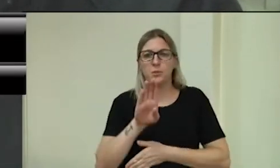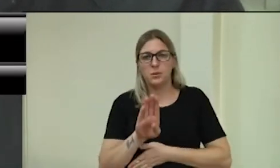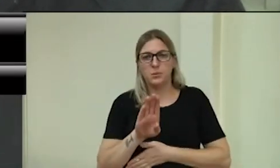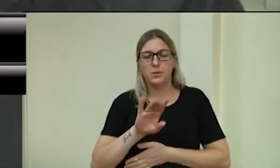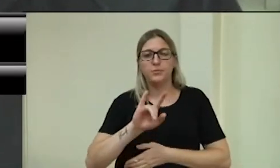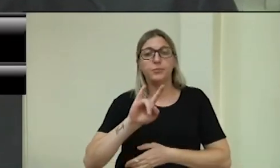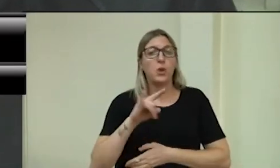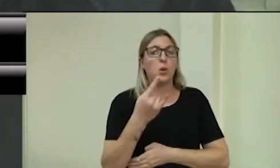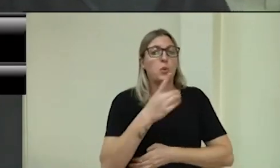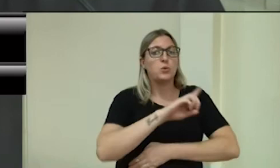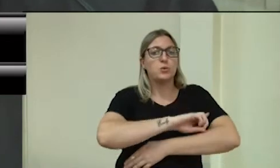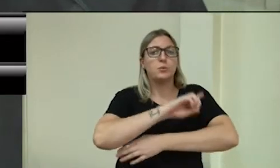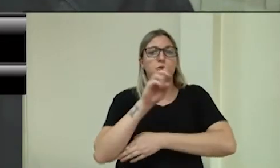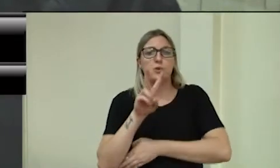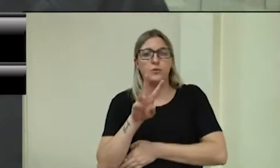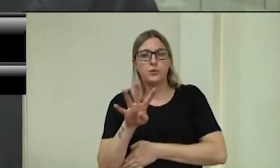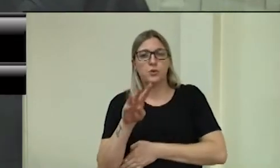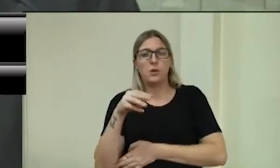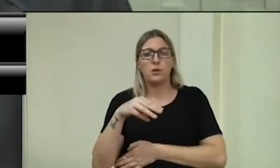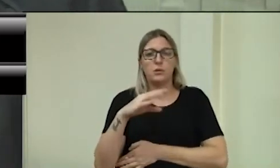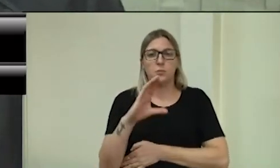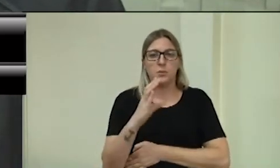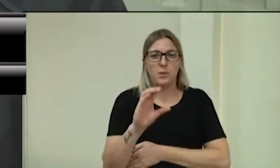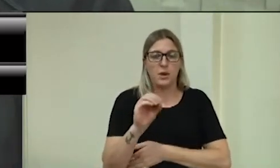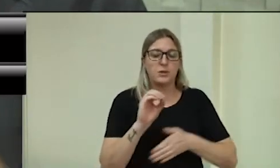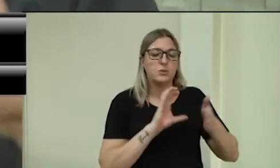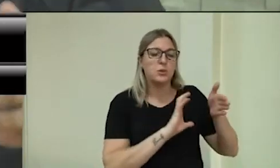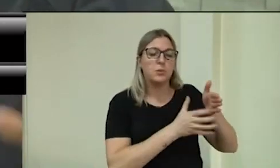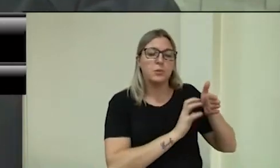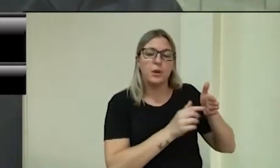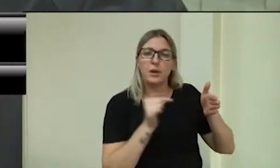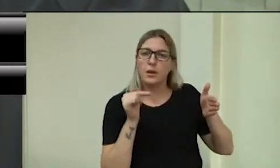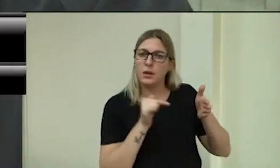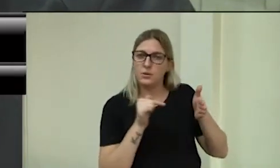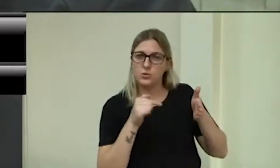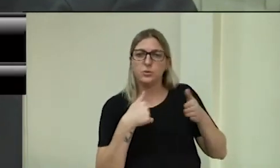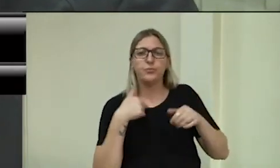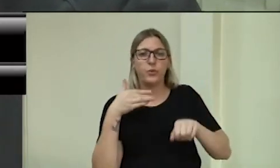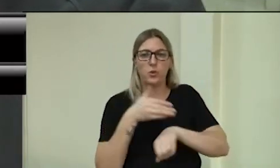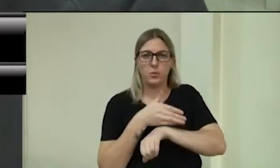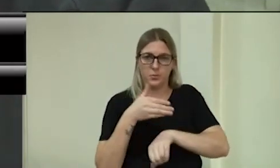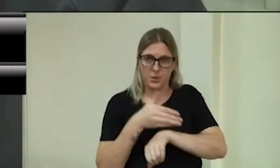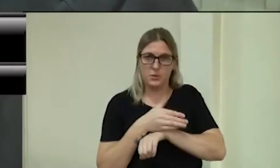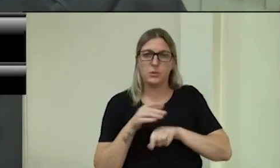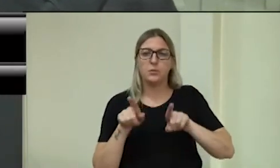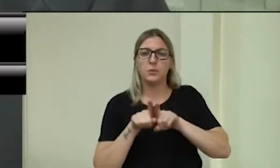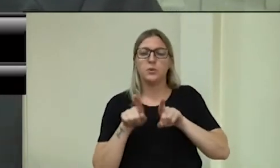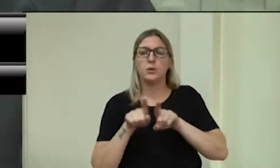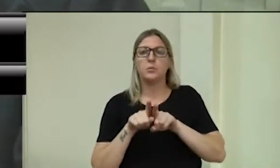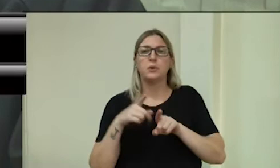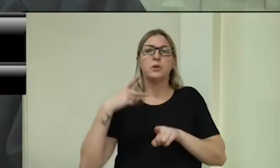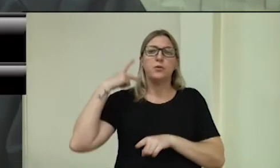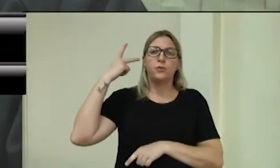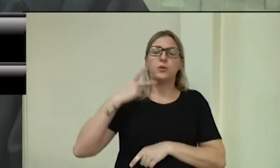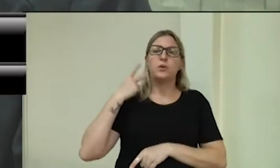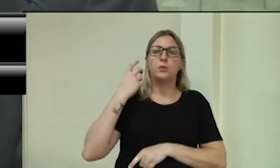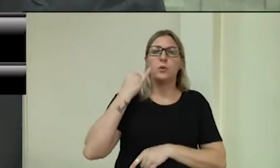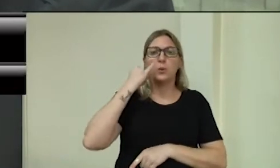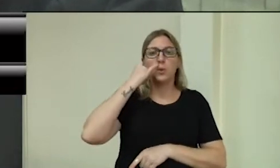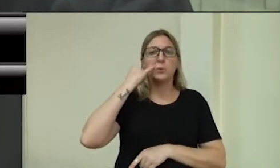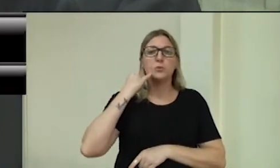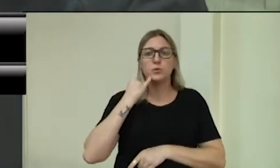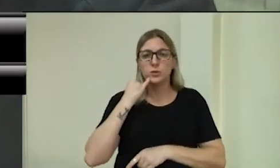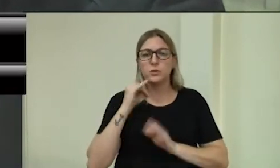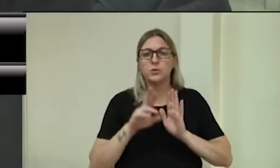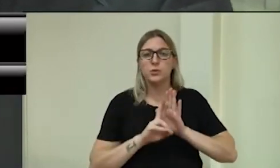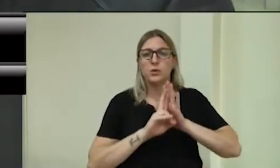o partido, a agremiação partidária em que eu faço parte e aqui o vereador Júri Andir Pezenato representa a bancada como vice-líder da bancada,